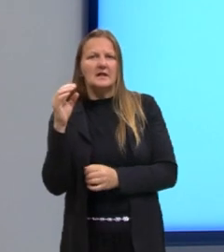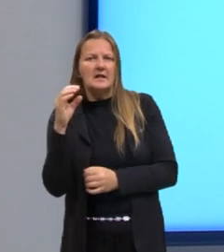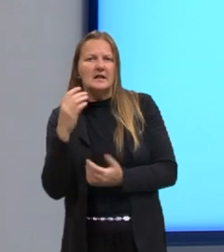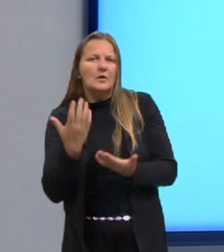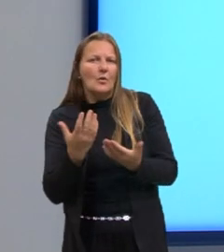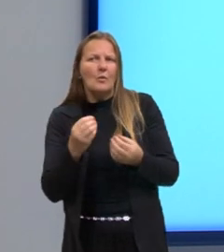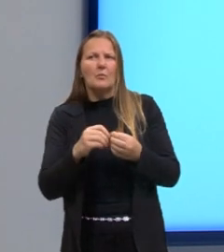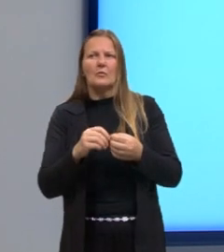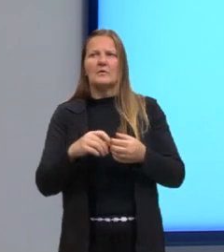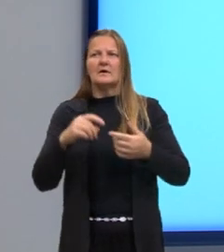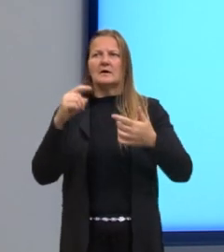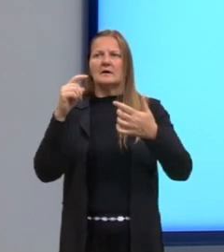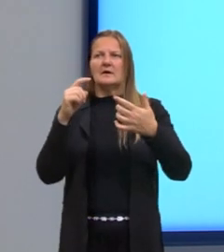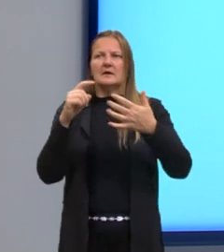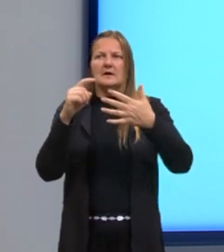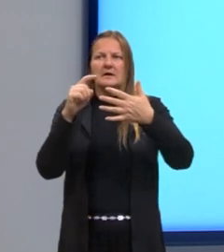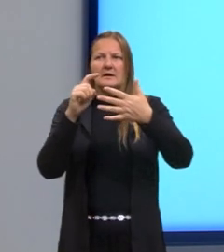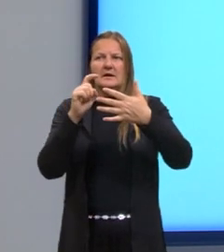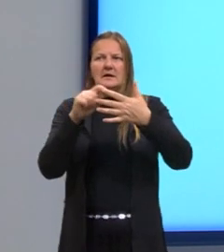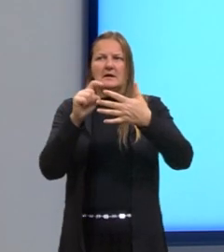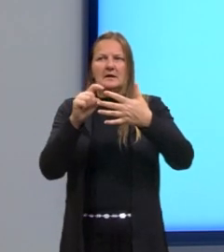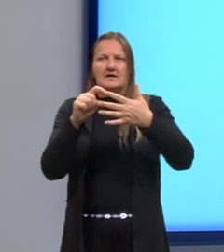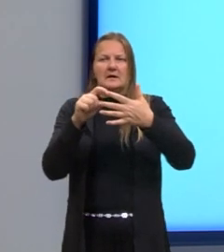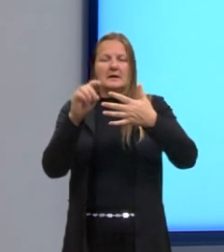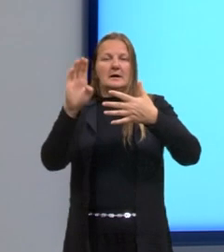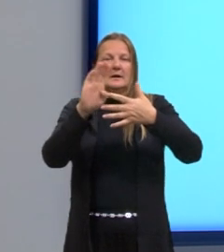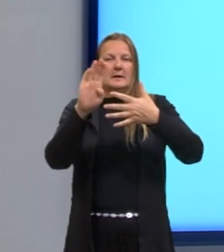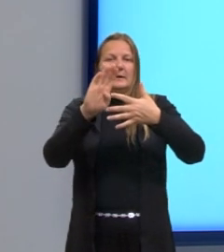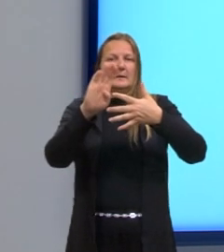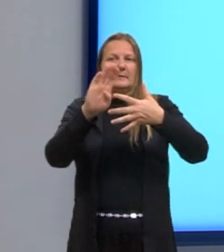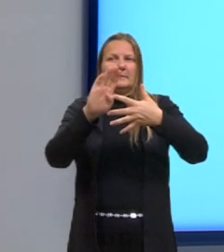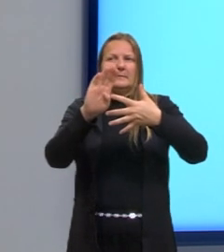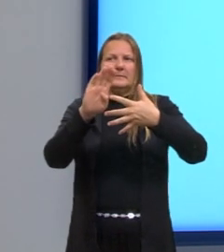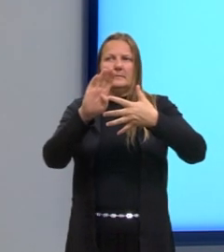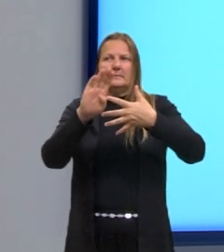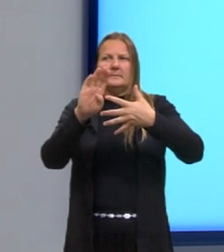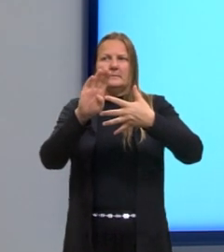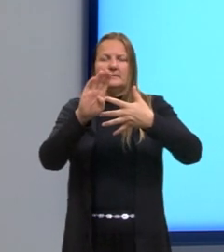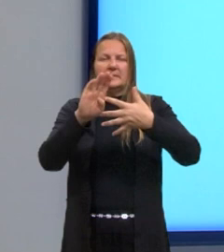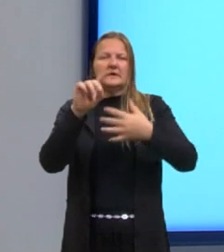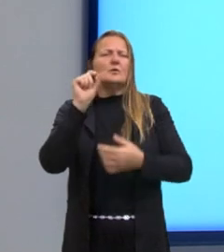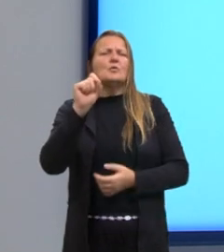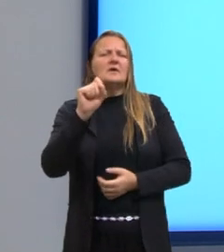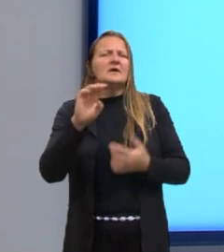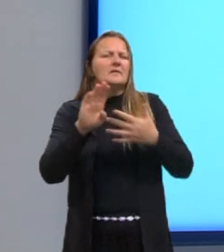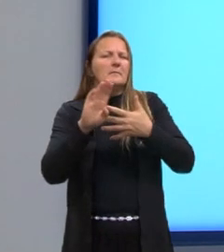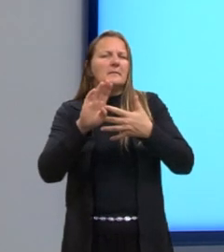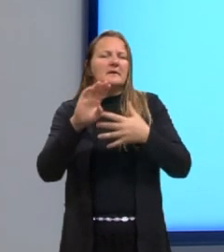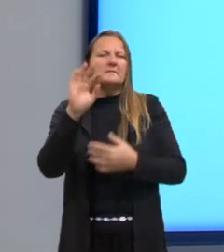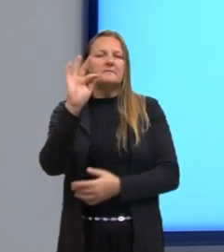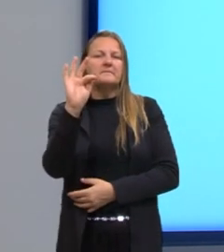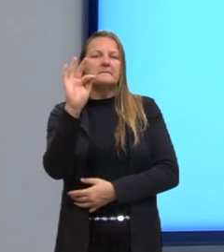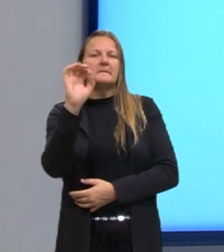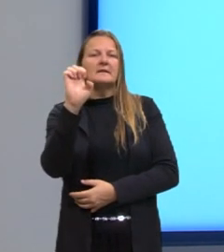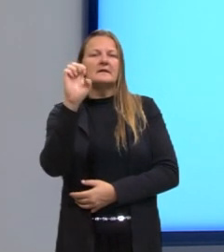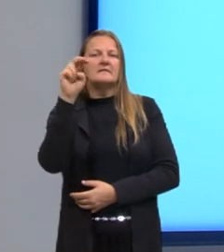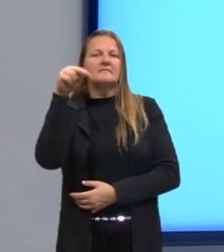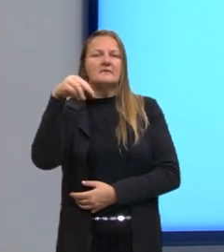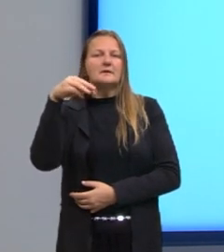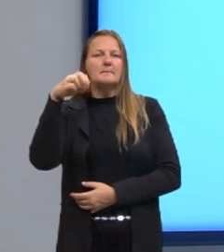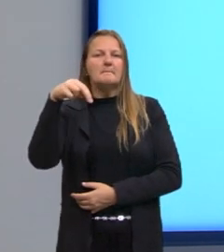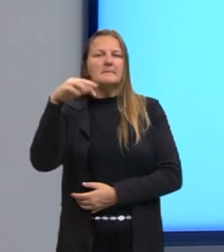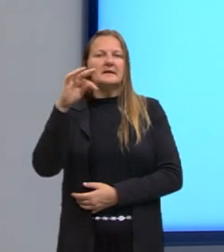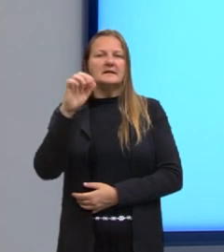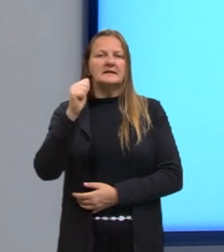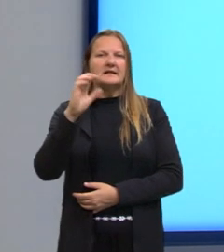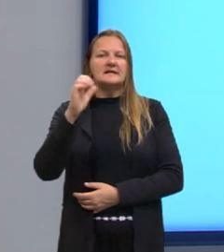fermentação. Será que é a fermentação mesmo? O é fermentação, lembrando? A fermentação